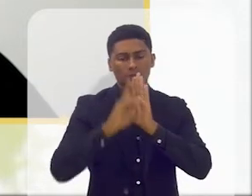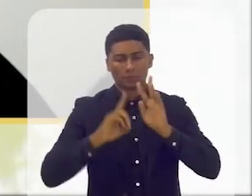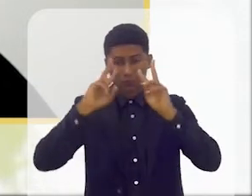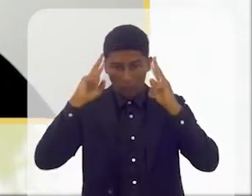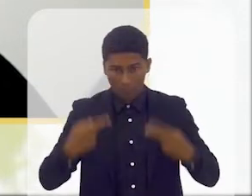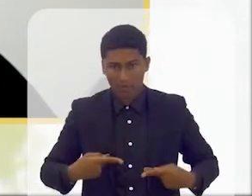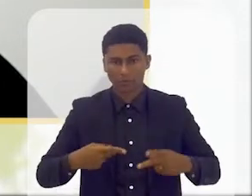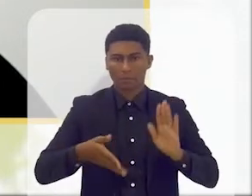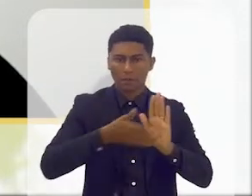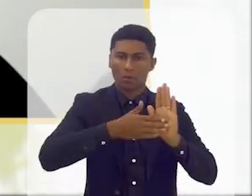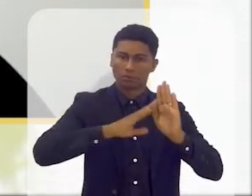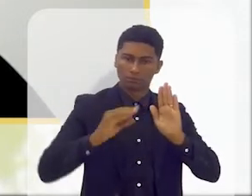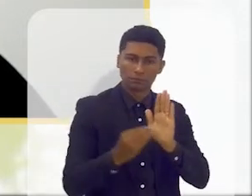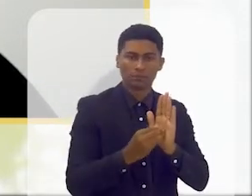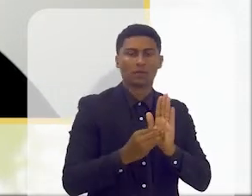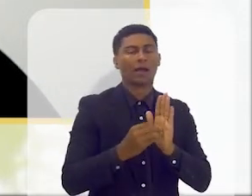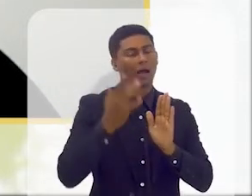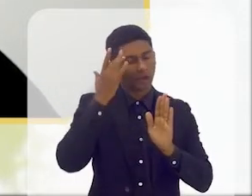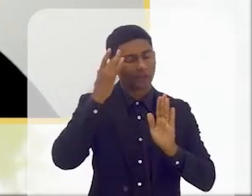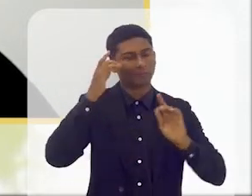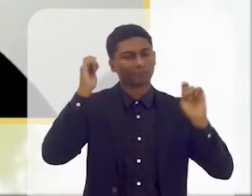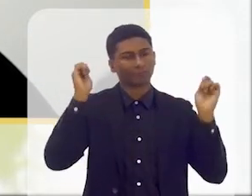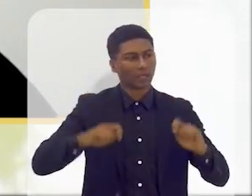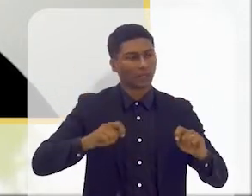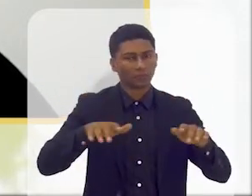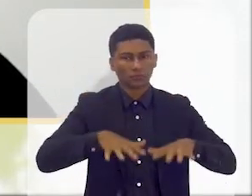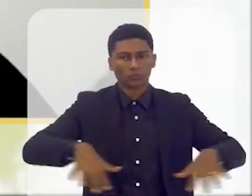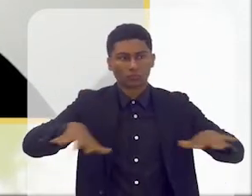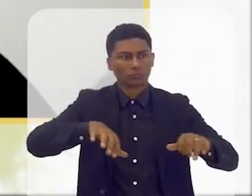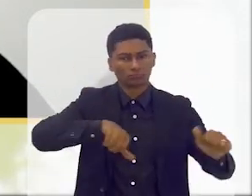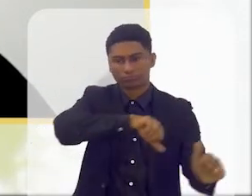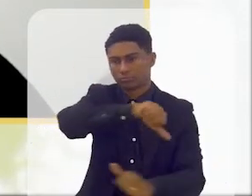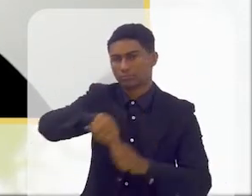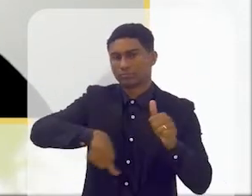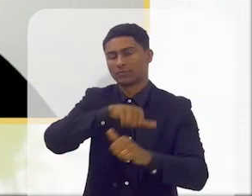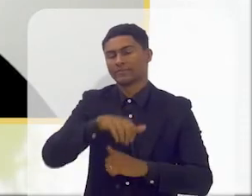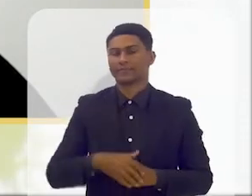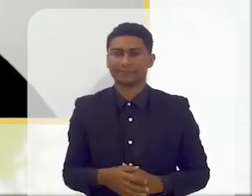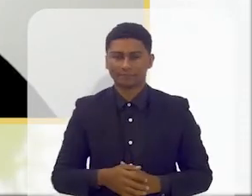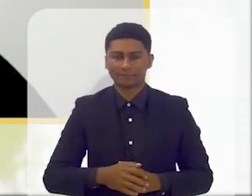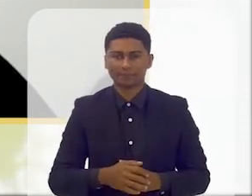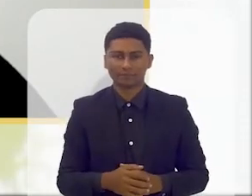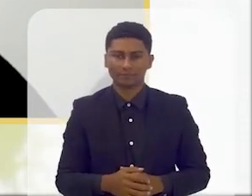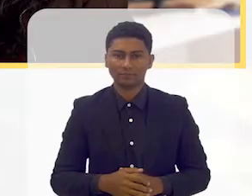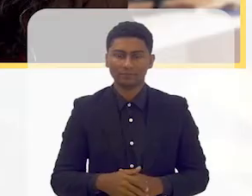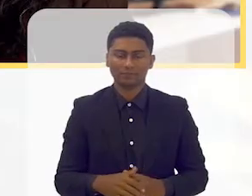que eu acho que nós vamos conseguir mudar. acho que aqui era super importante que